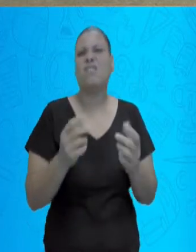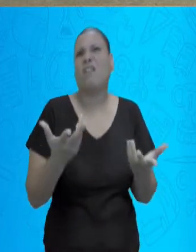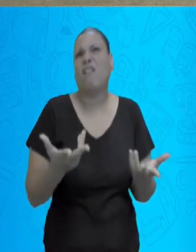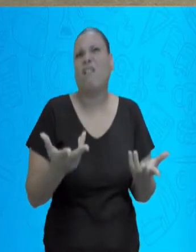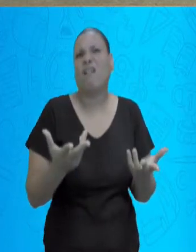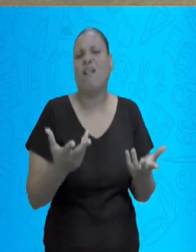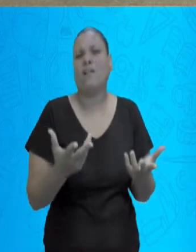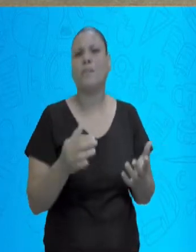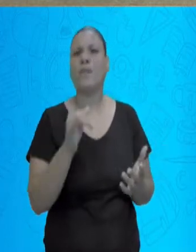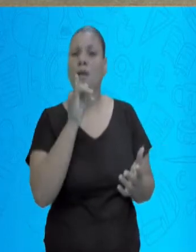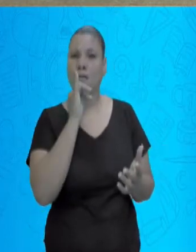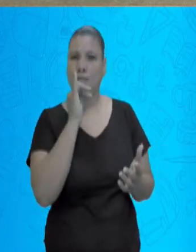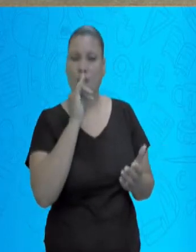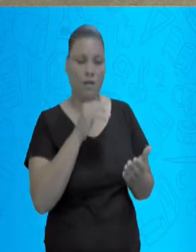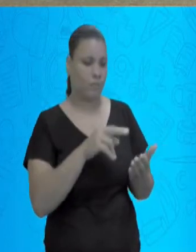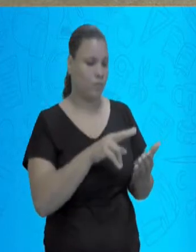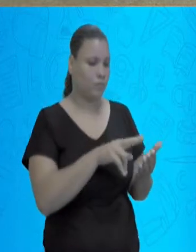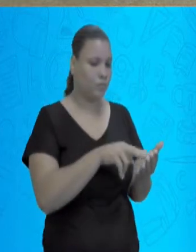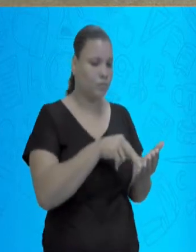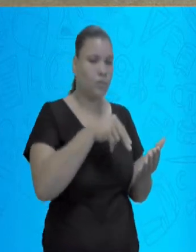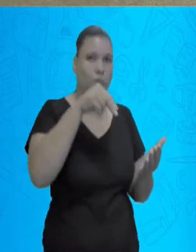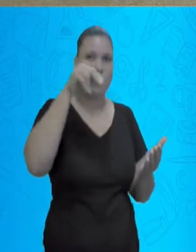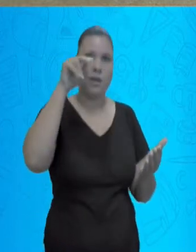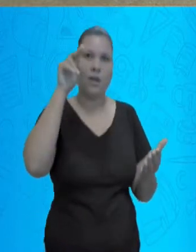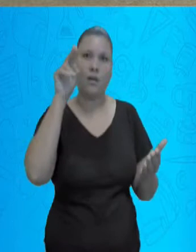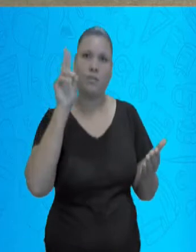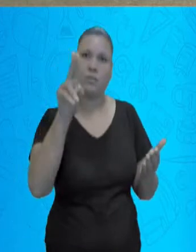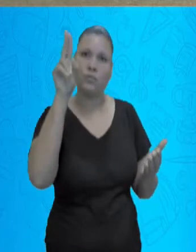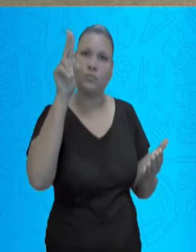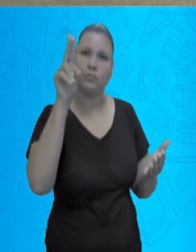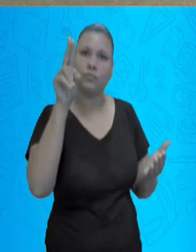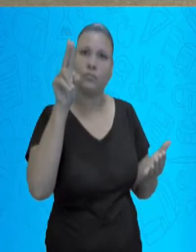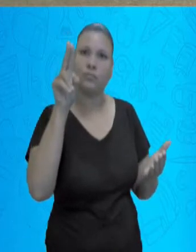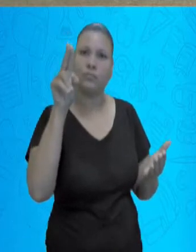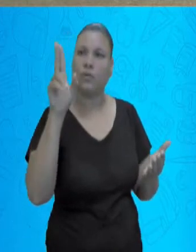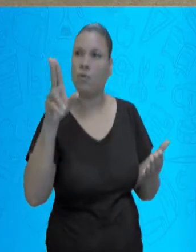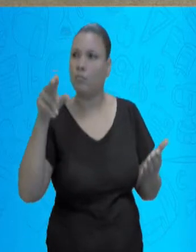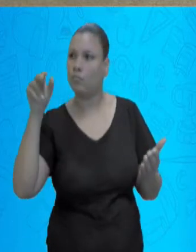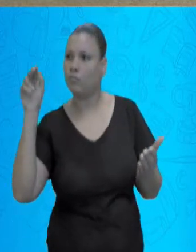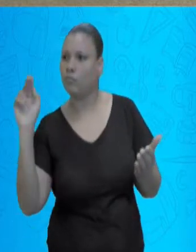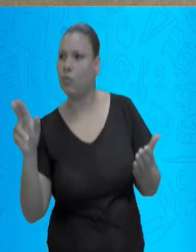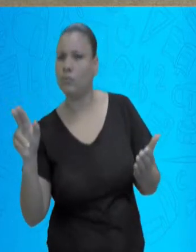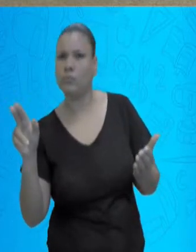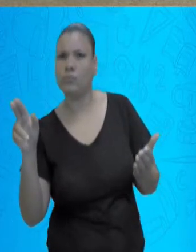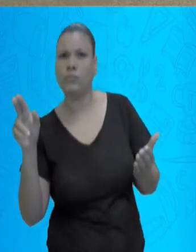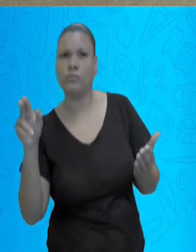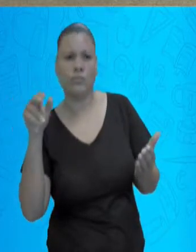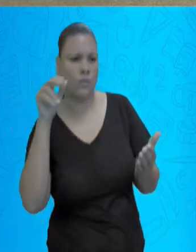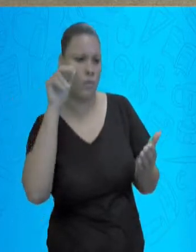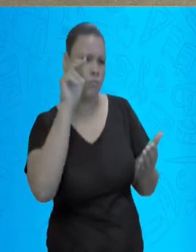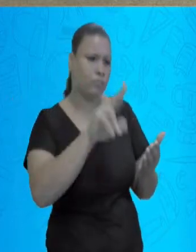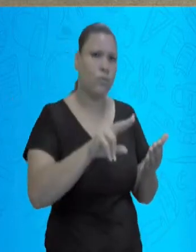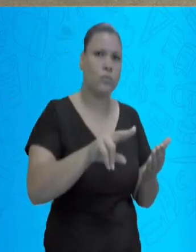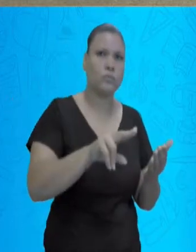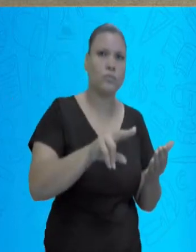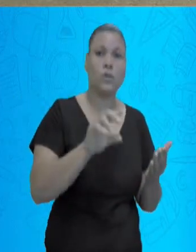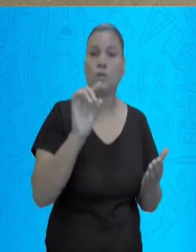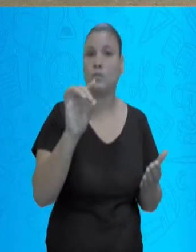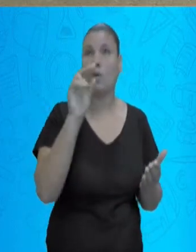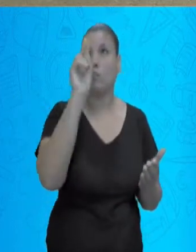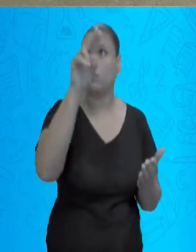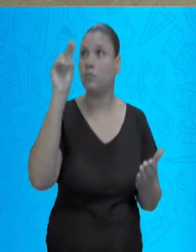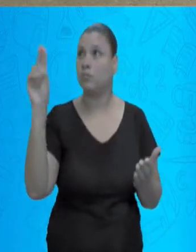estilo de época, a um movimento artístico. O que é um movimento artístico, professora? É um movimento de arte.